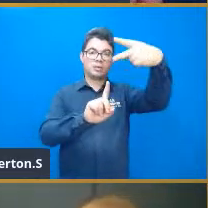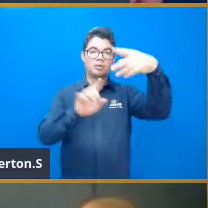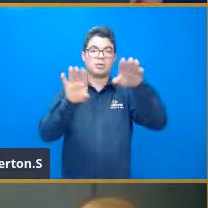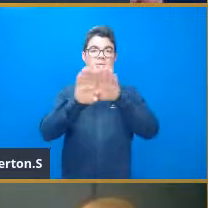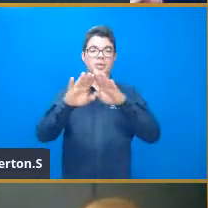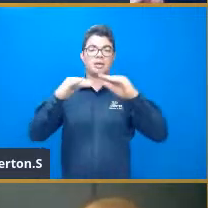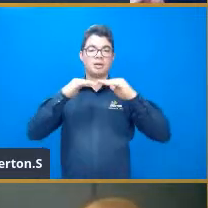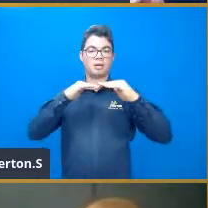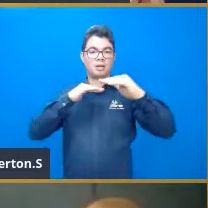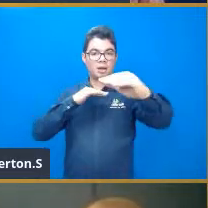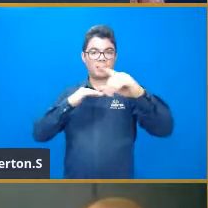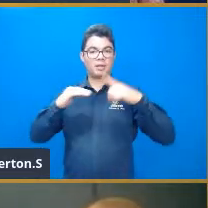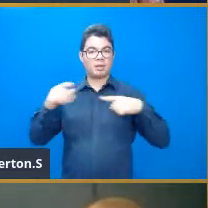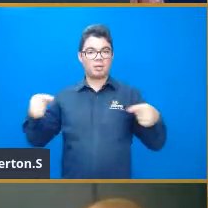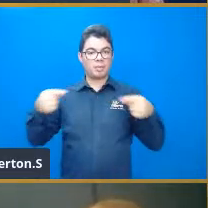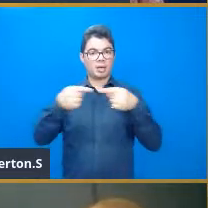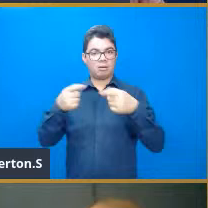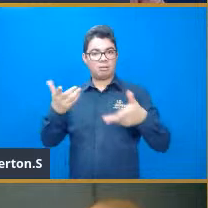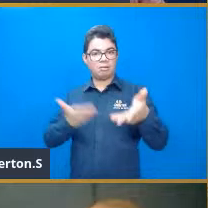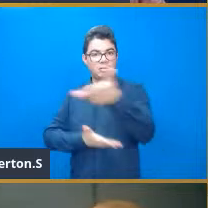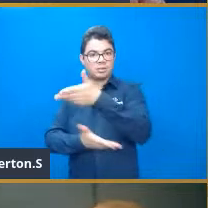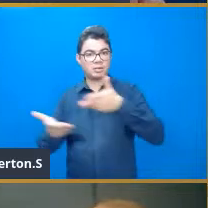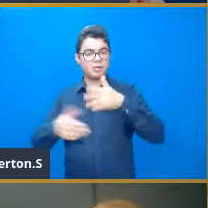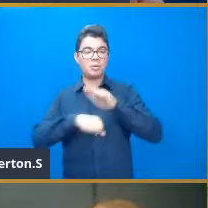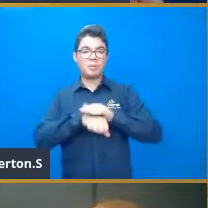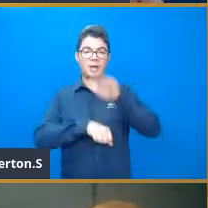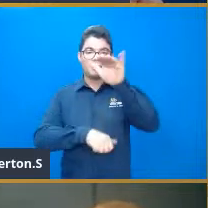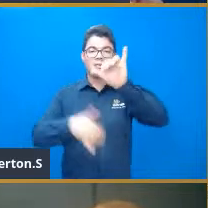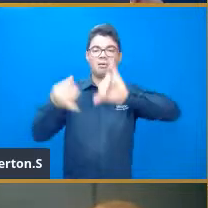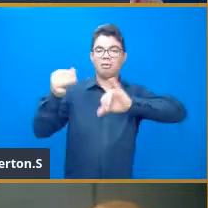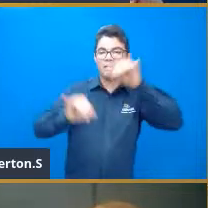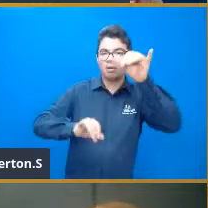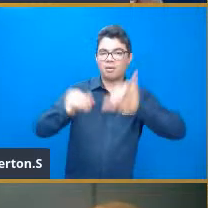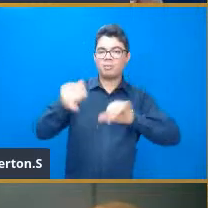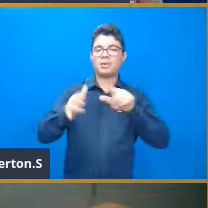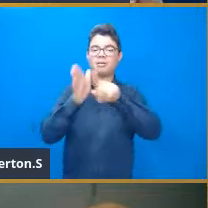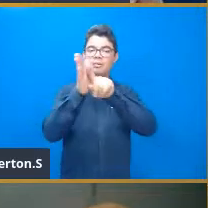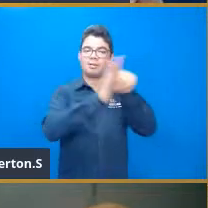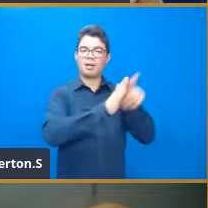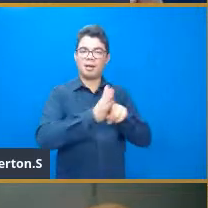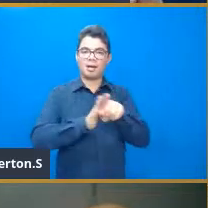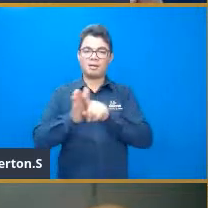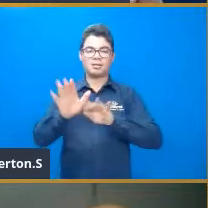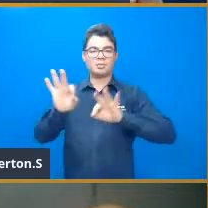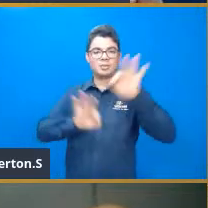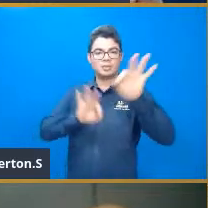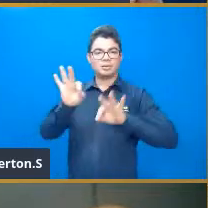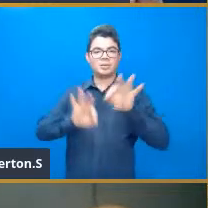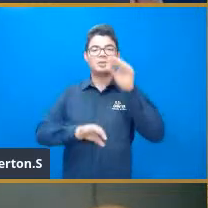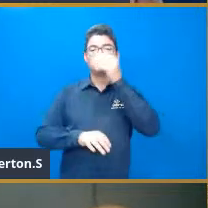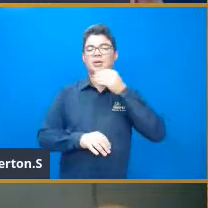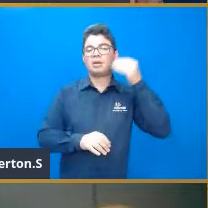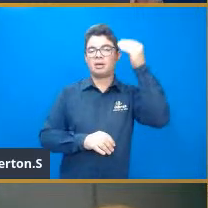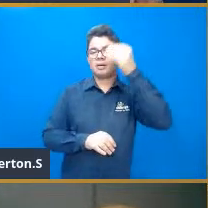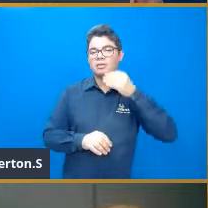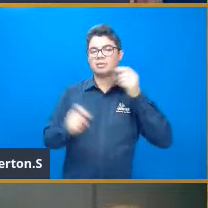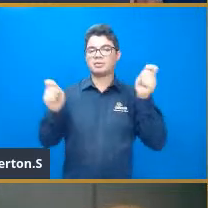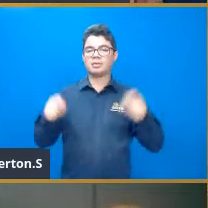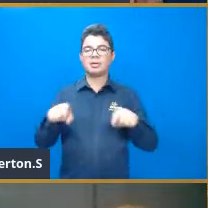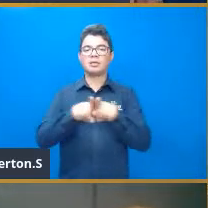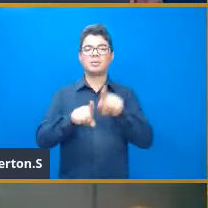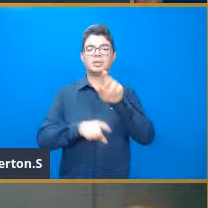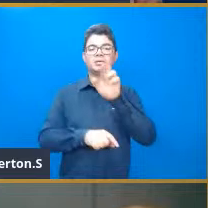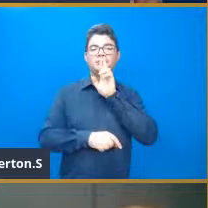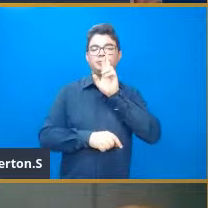tem muita aplicação, né, na química, em análises, planejamento de experimento, né, análise de resultados,